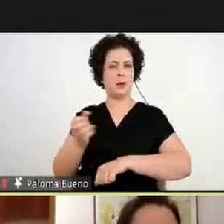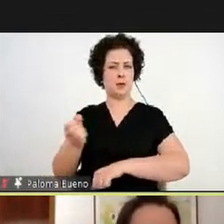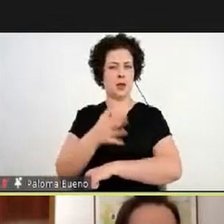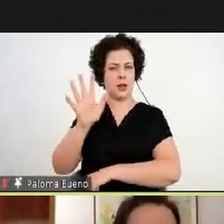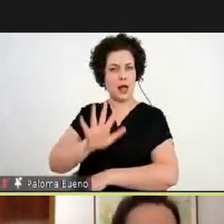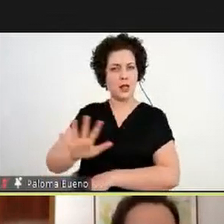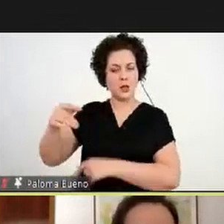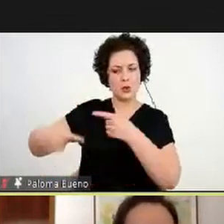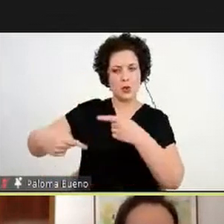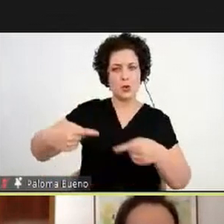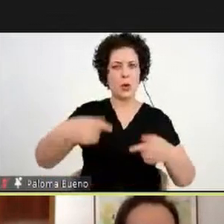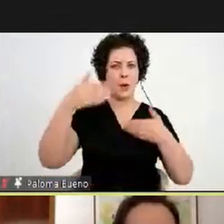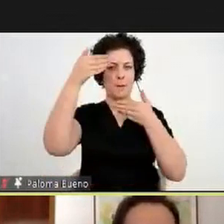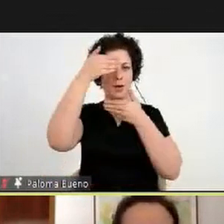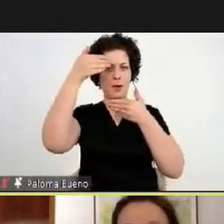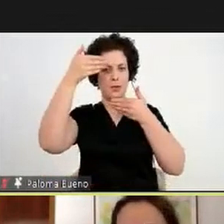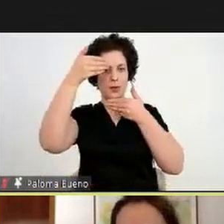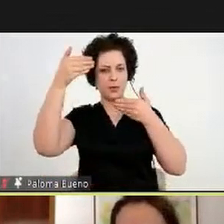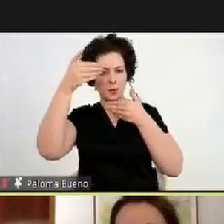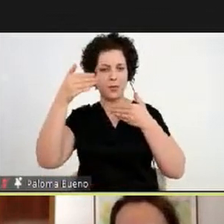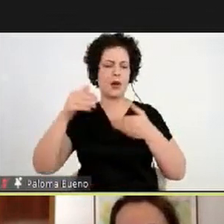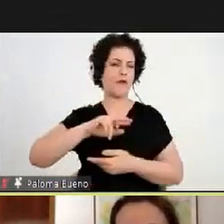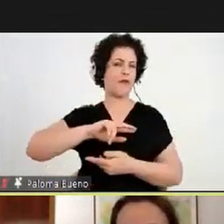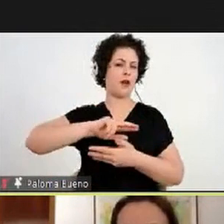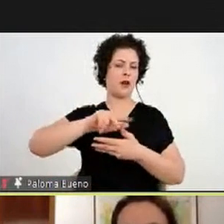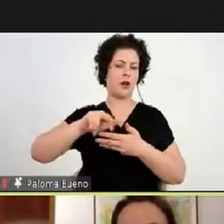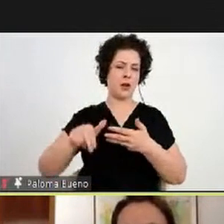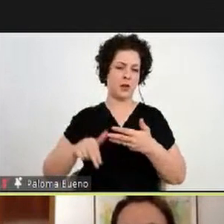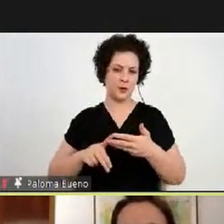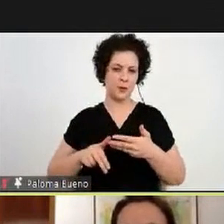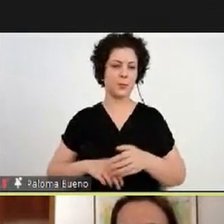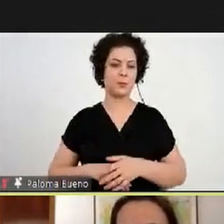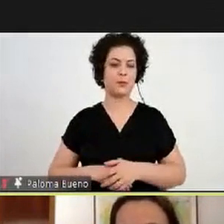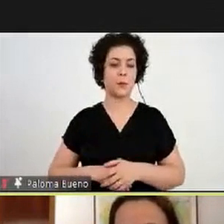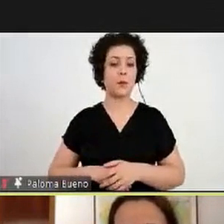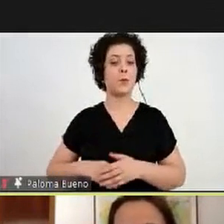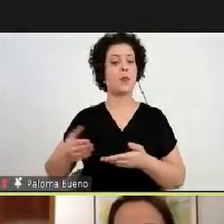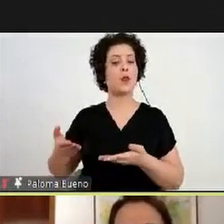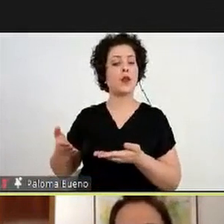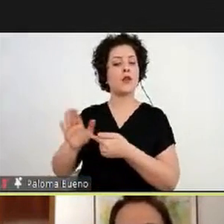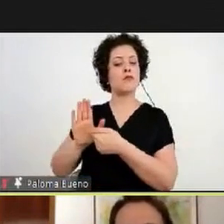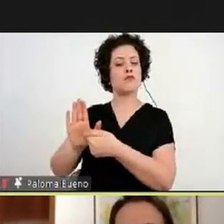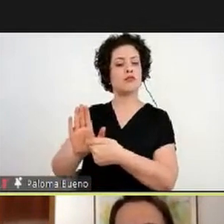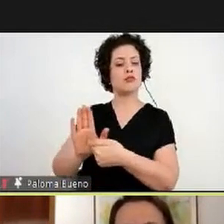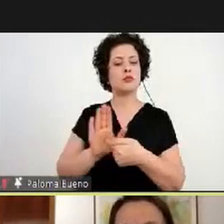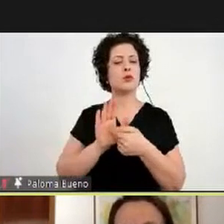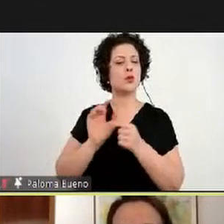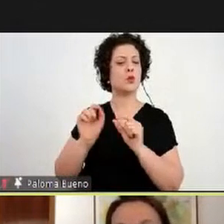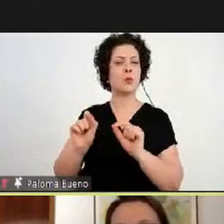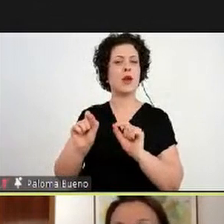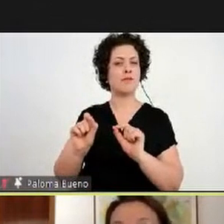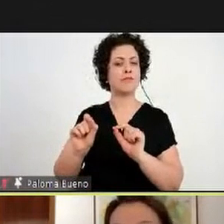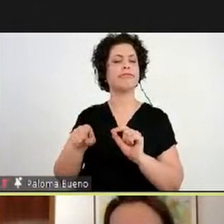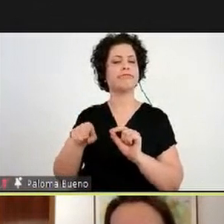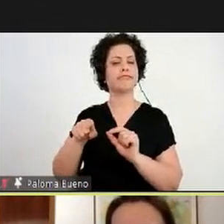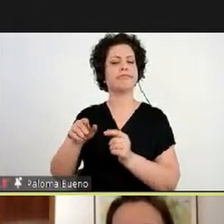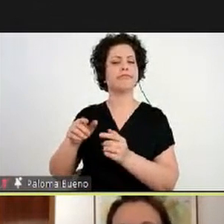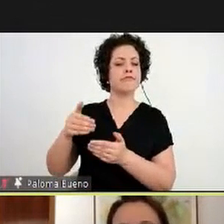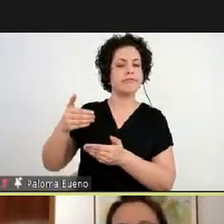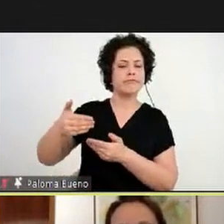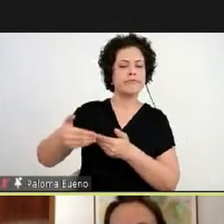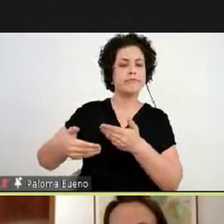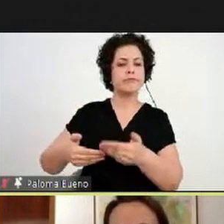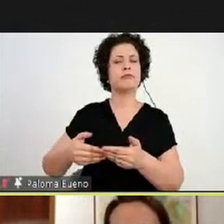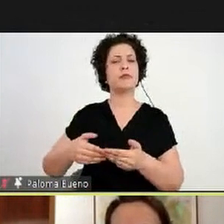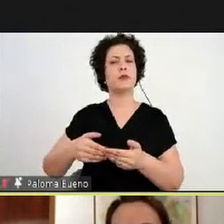discutidas em Pablo Picasso, Amadeu Modigliani, Lazar Segal. Então, mostrando para vocês um pouco esse encaminhamento,